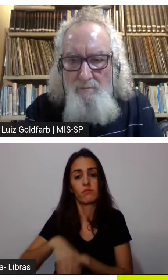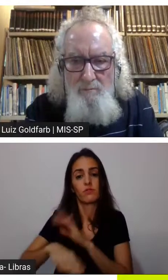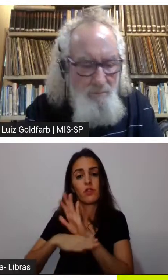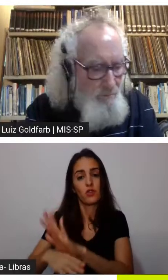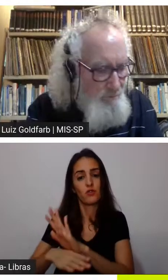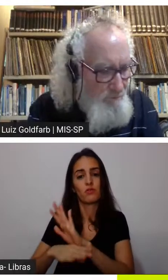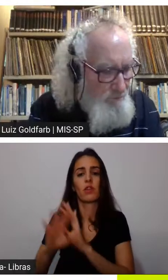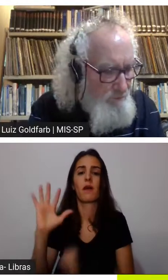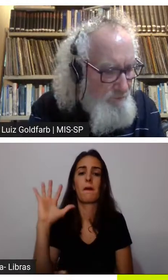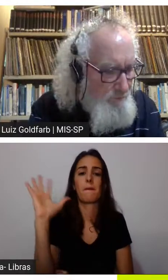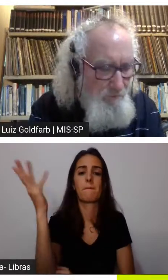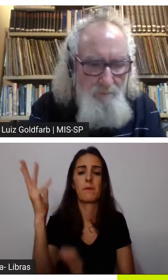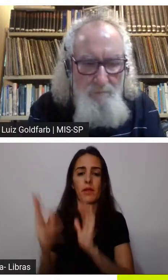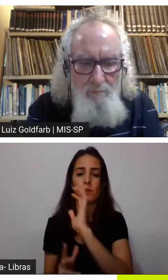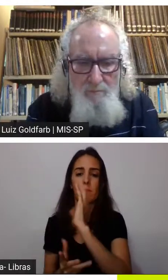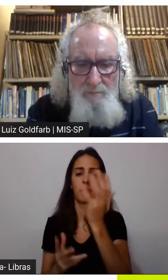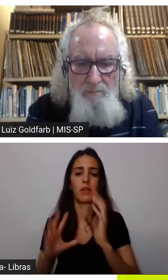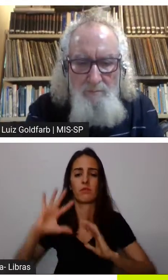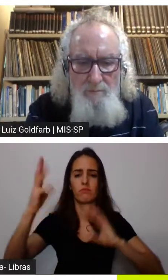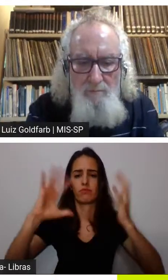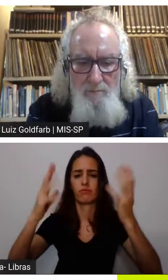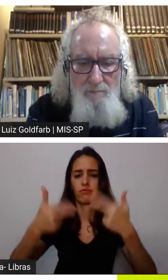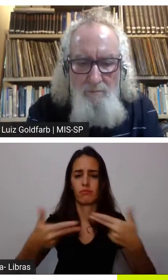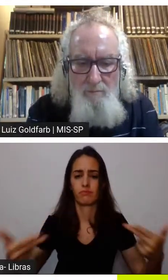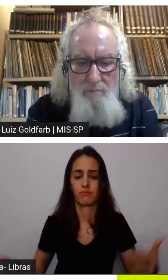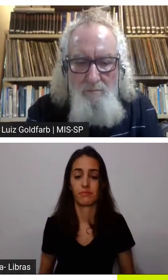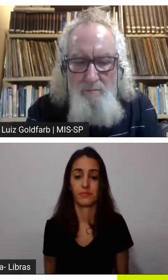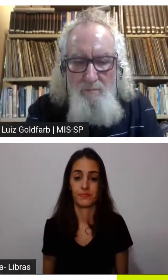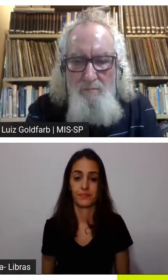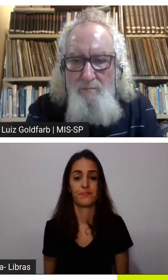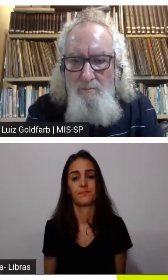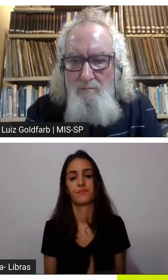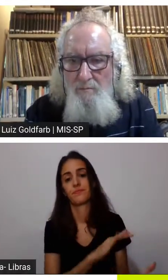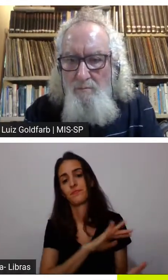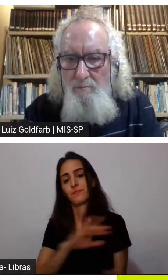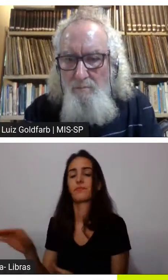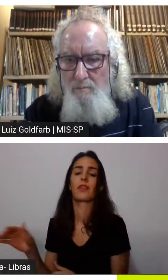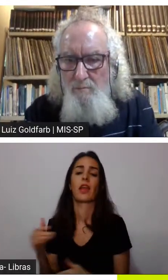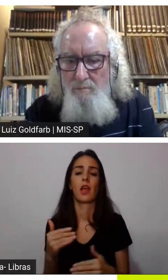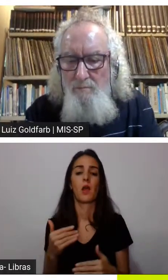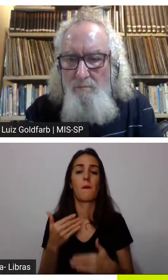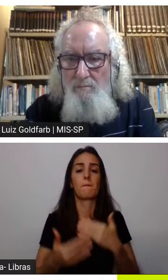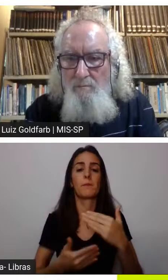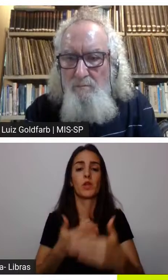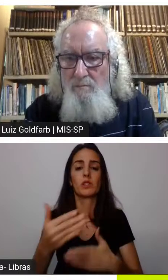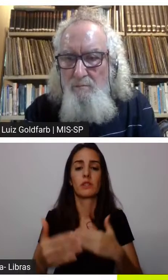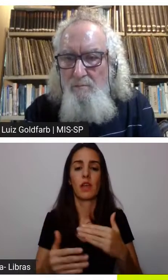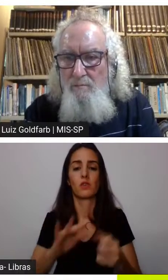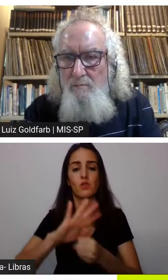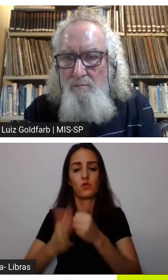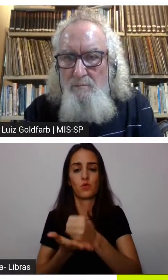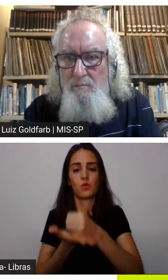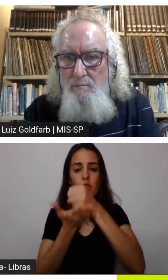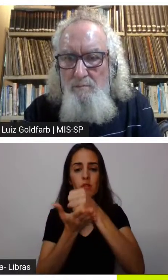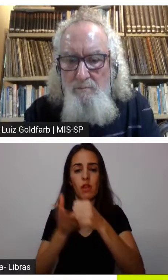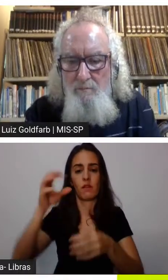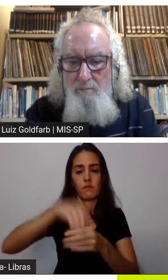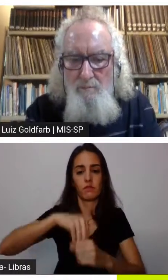essa é uma coisa outra coisa estabelecer processos que sejam mais limpos na indústria né